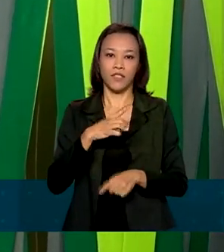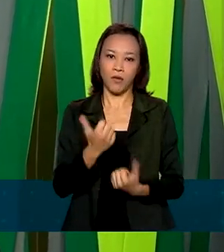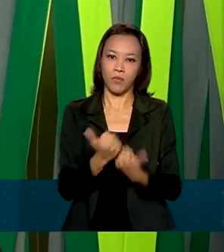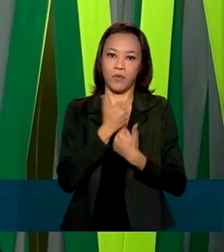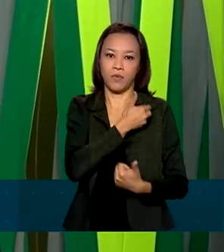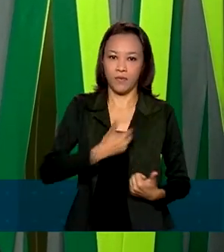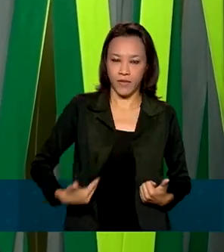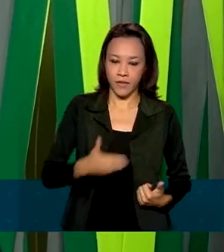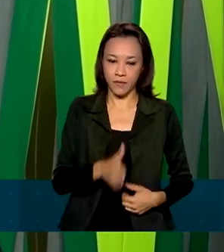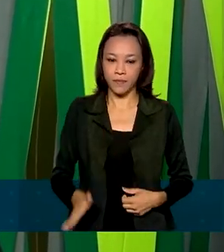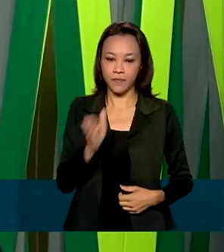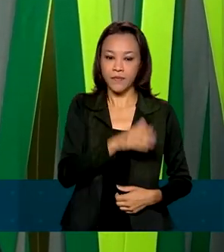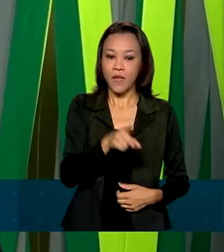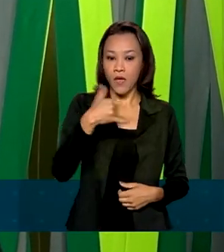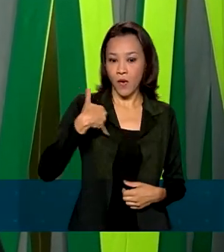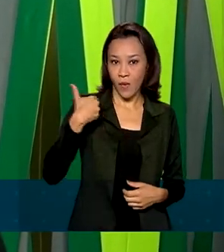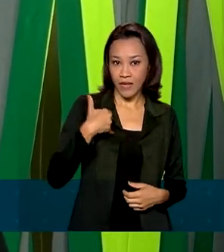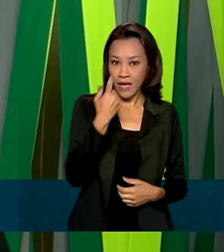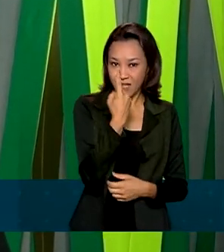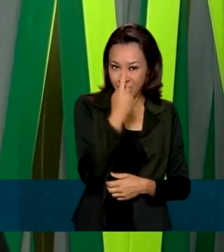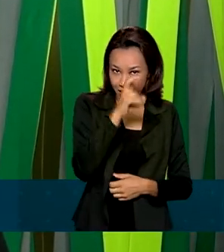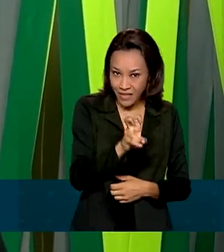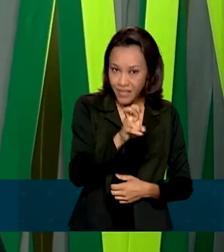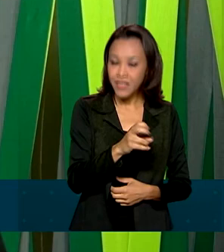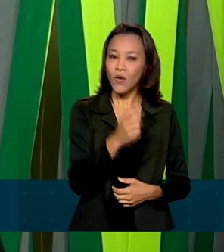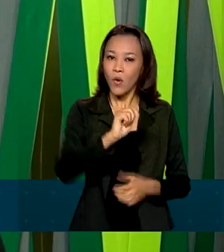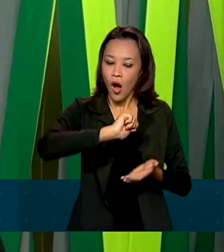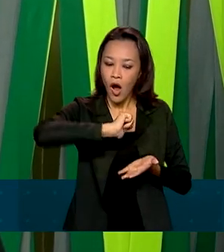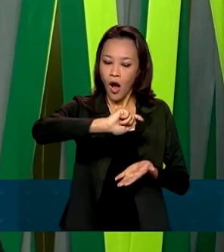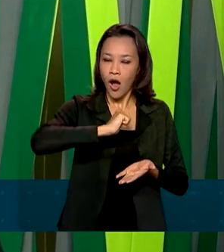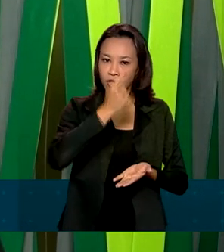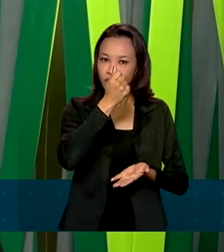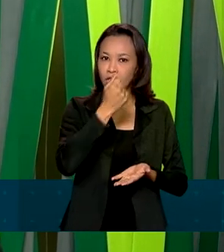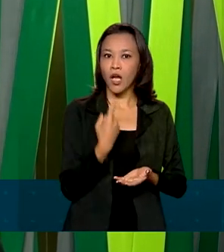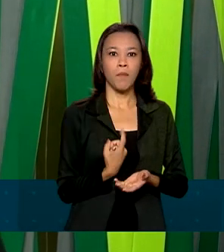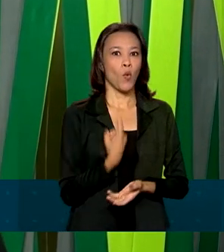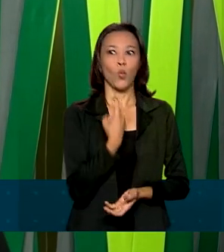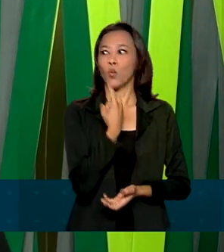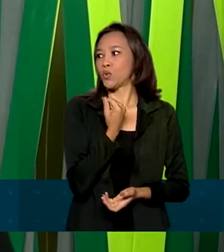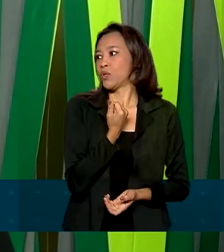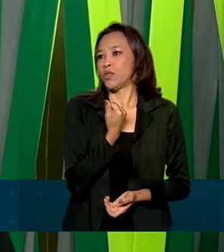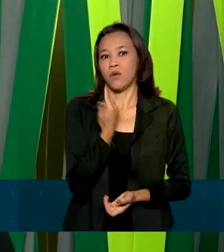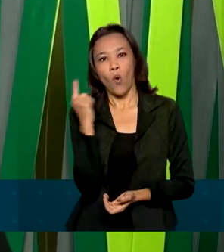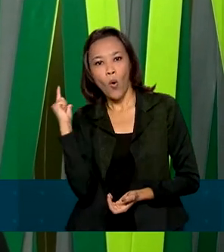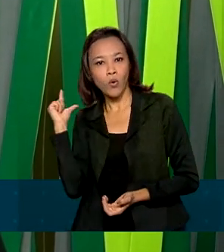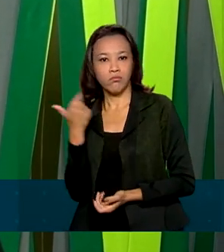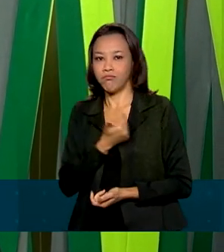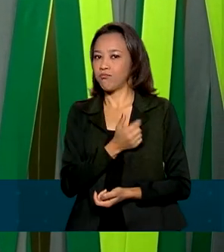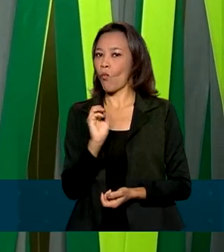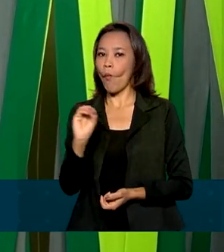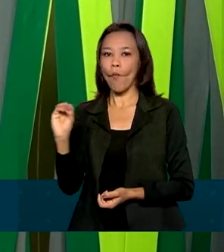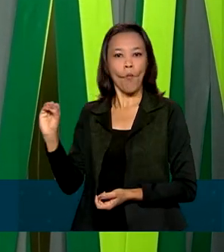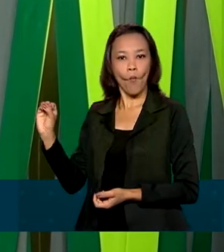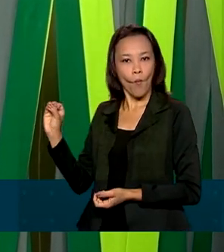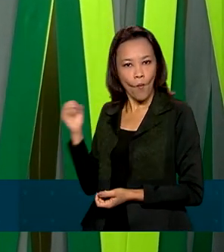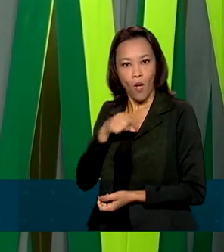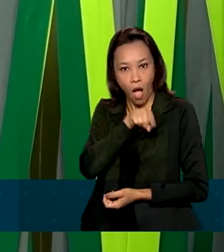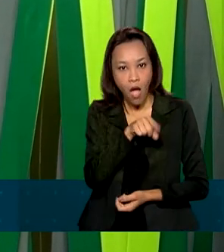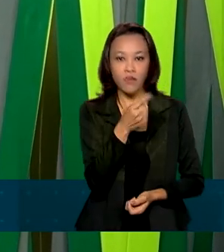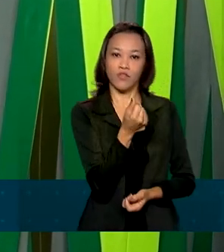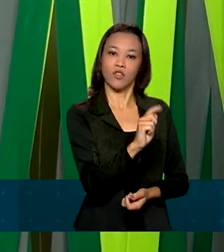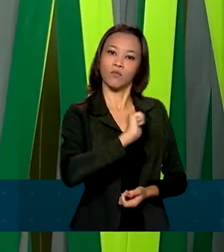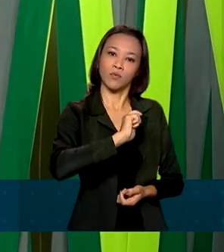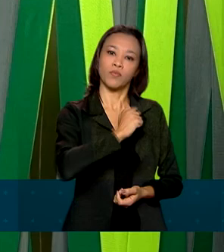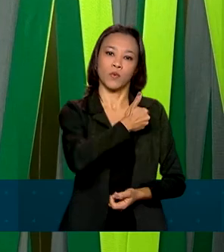eu com 15 anos comecei a receber o Bolsa Atleta e era a minha única e principal fonte de renda. E era onde eu conseguia somente